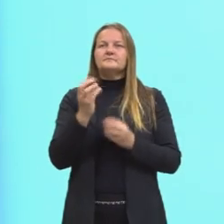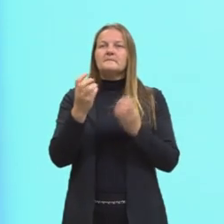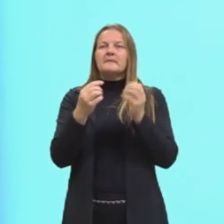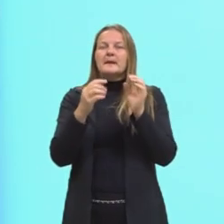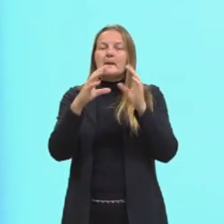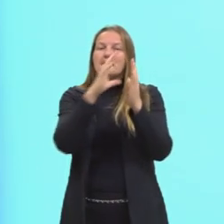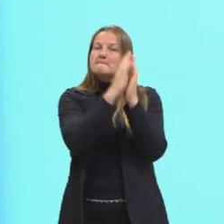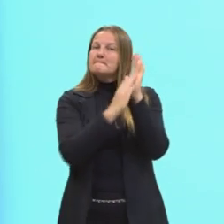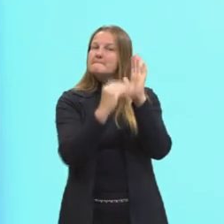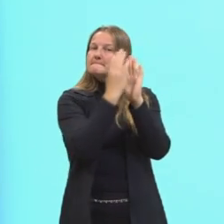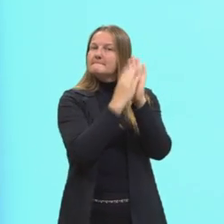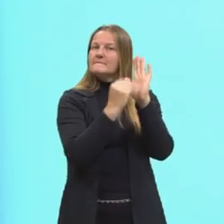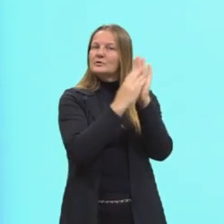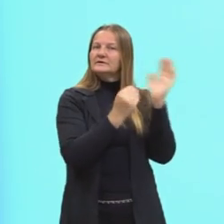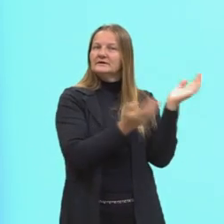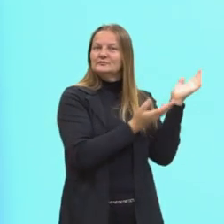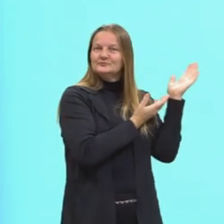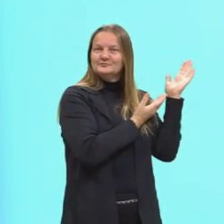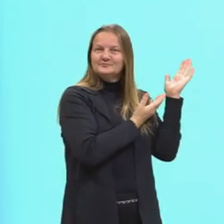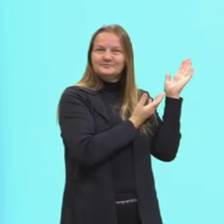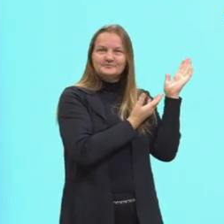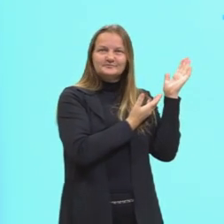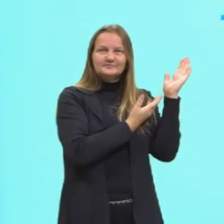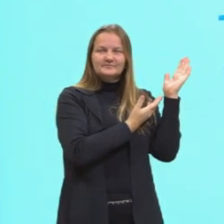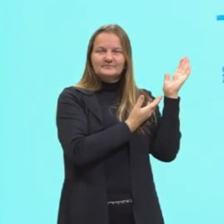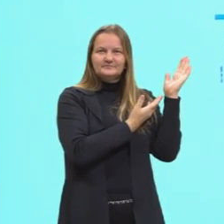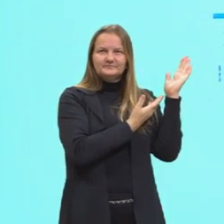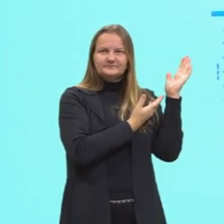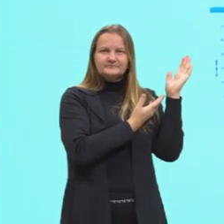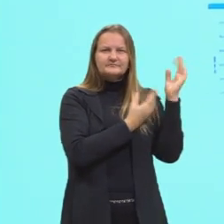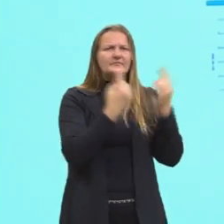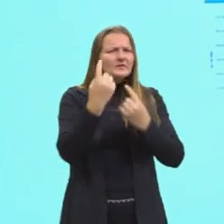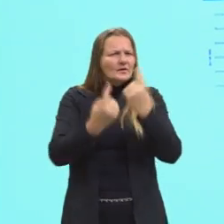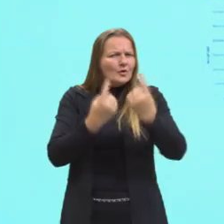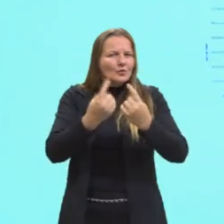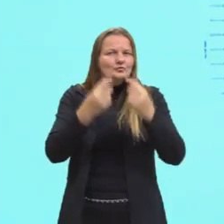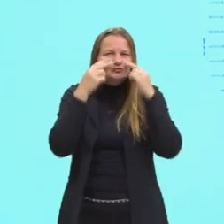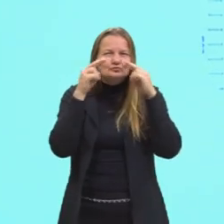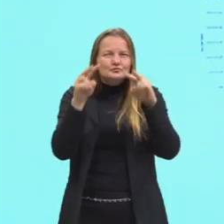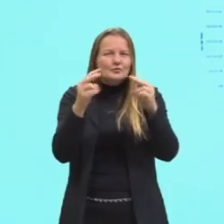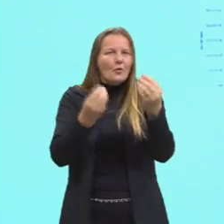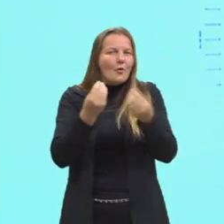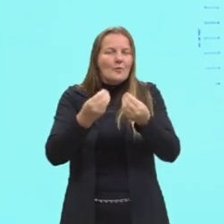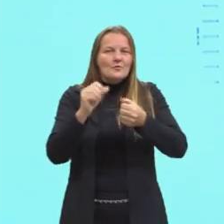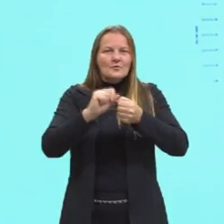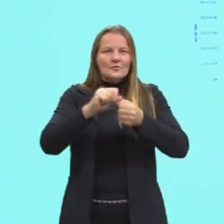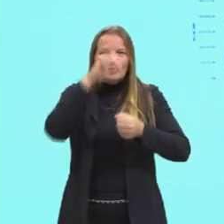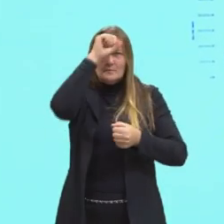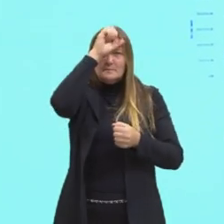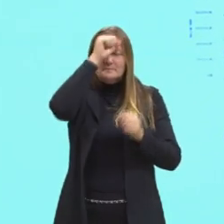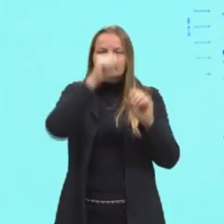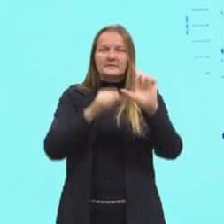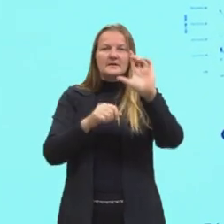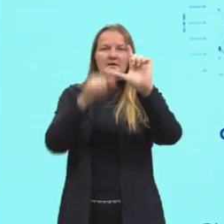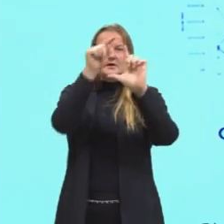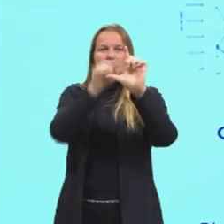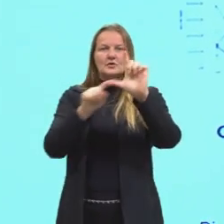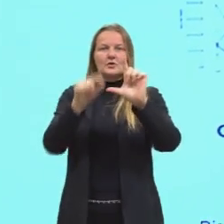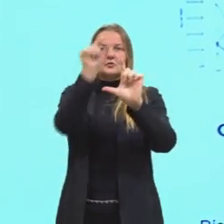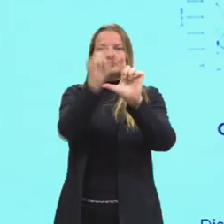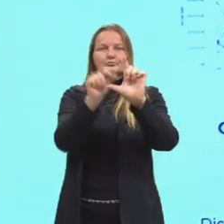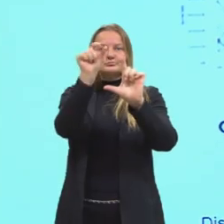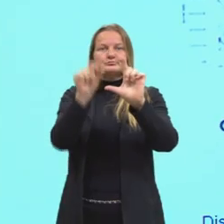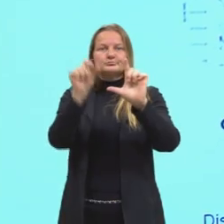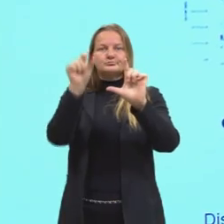modelos de gráficos, tá? Alguns deles nós vamos ver na nossa aula de hoje. Então, nós temos gráfico de colunas,